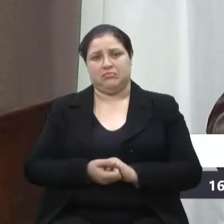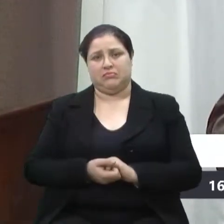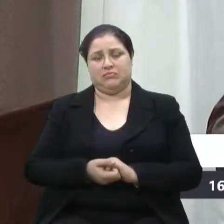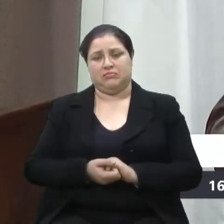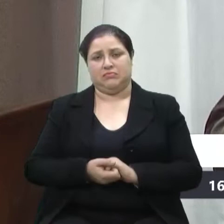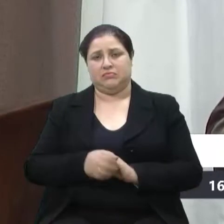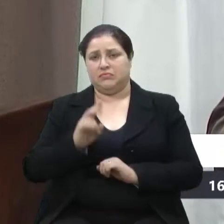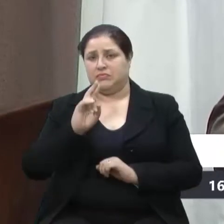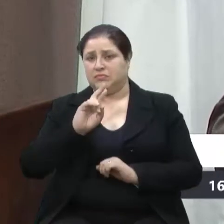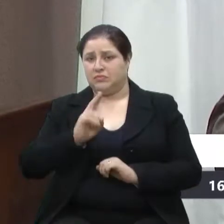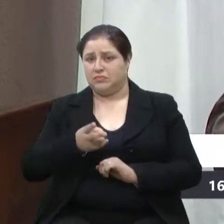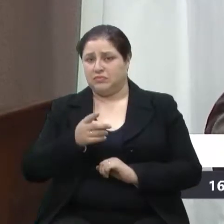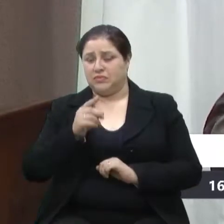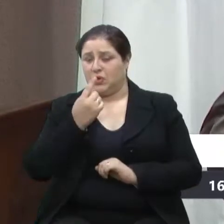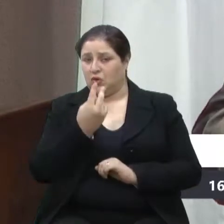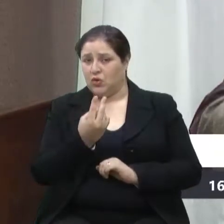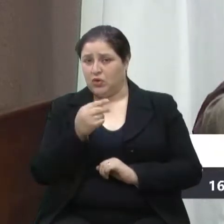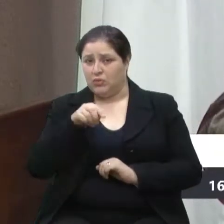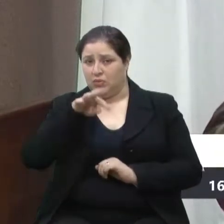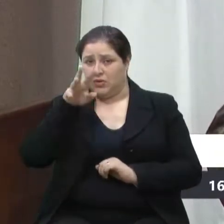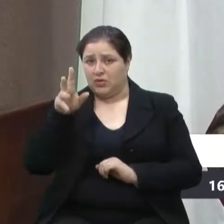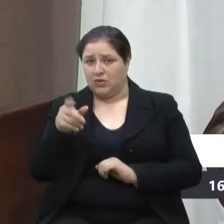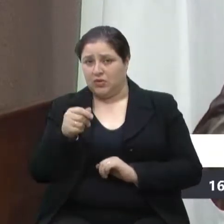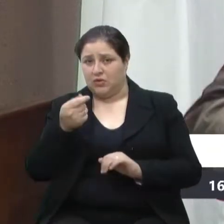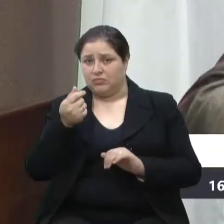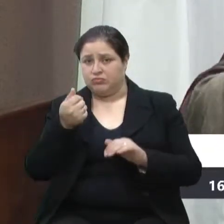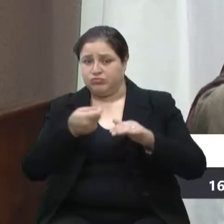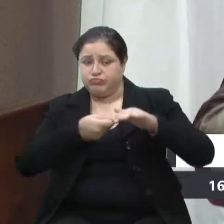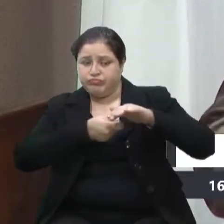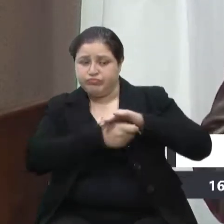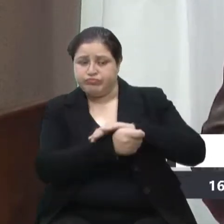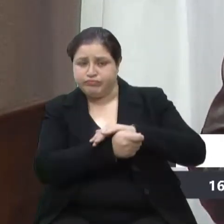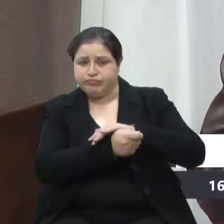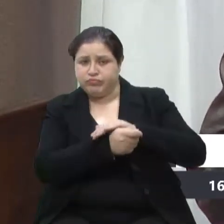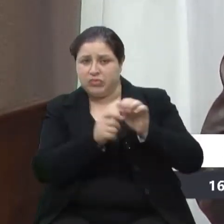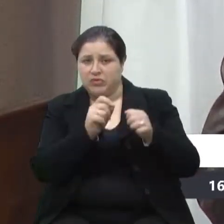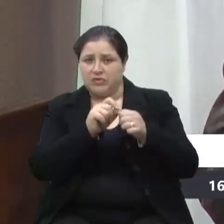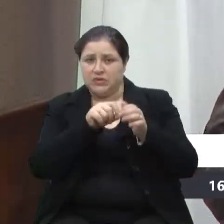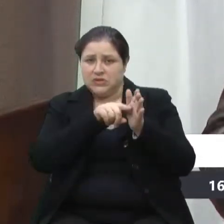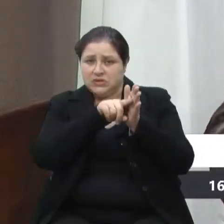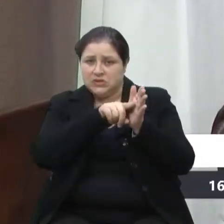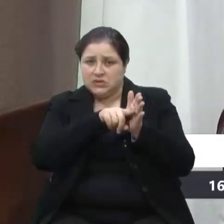2 milhões serão investidos em topografia,